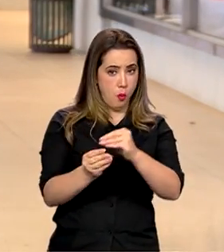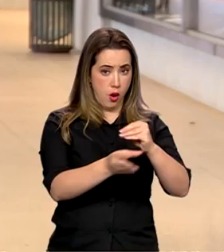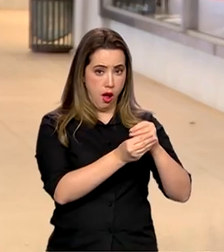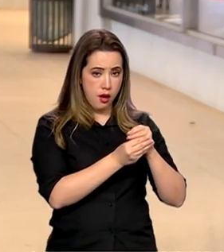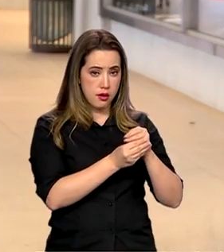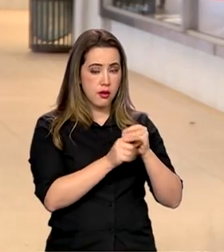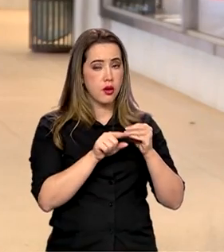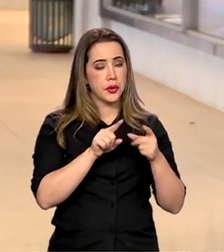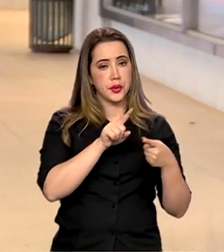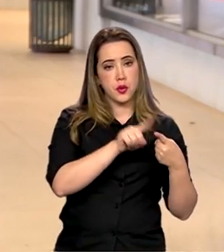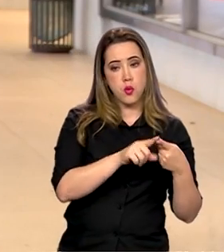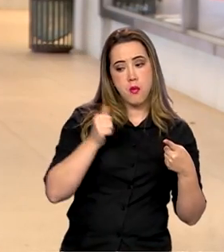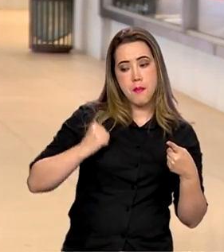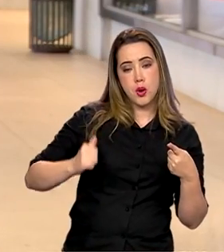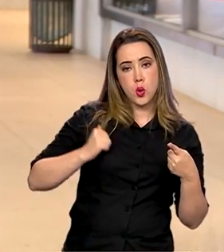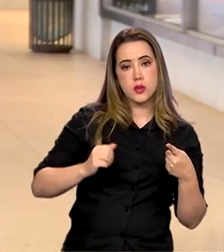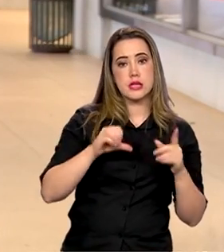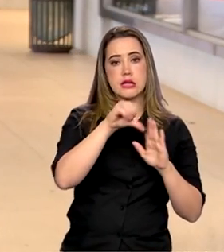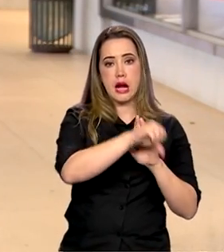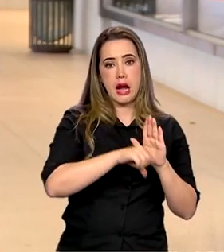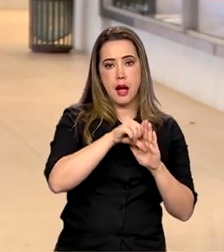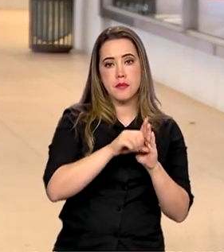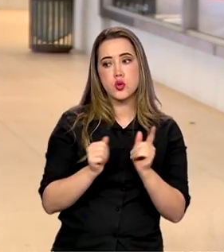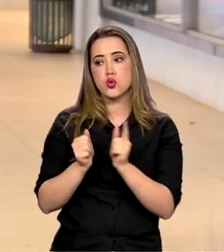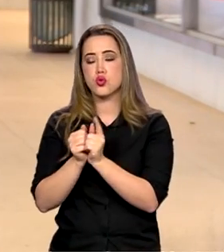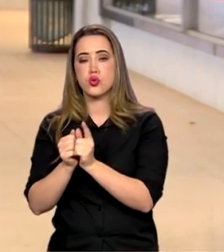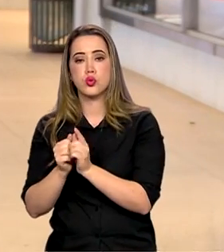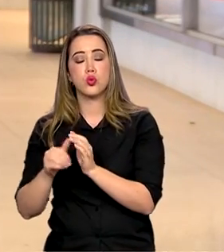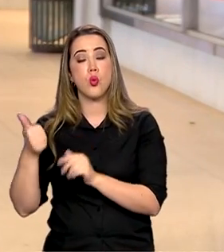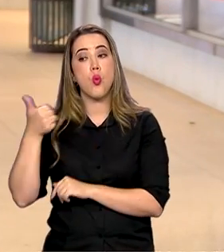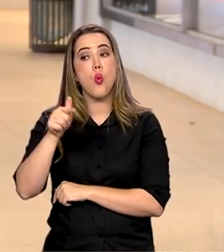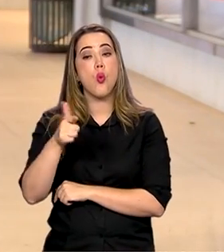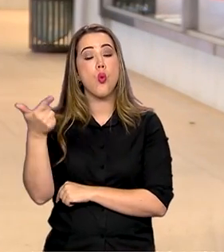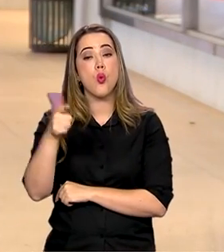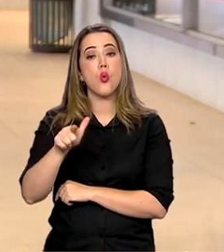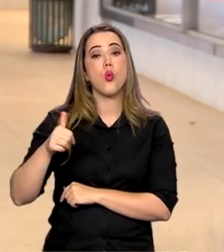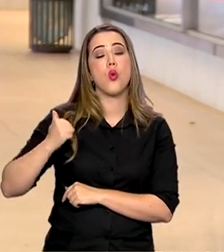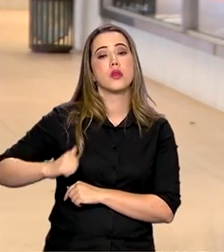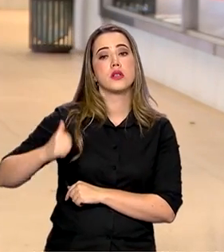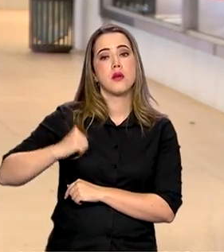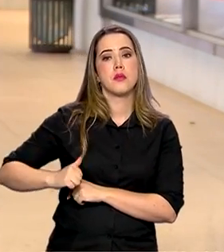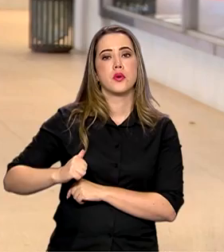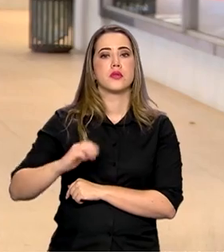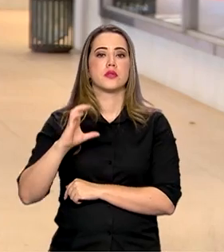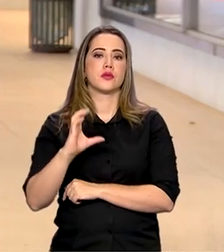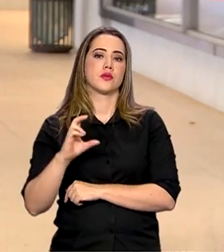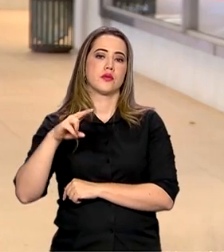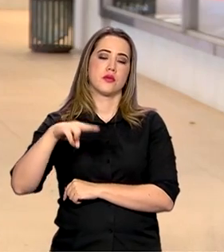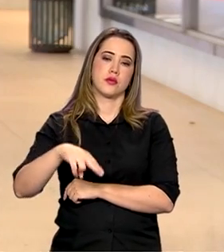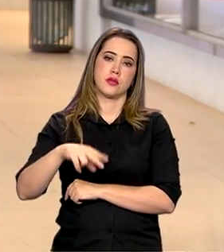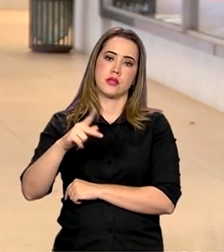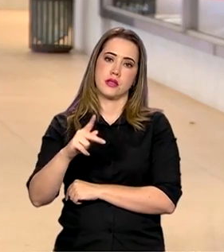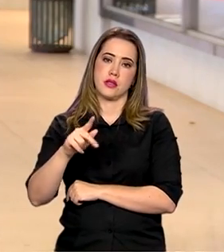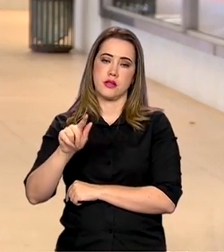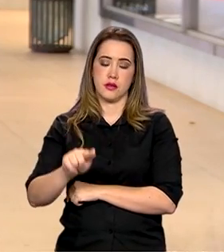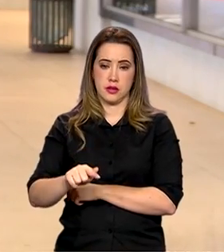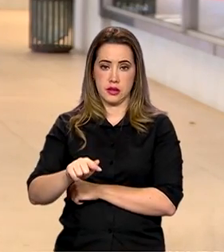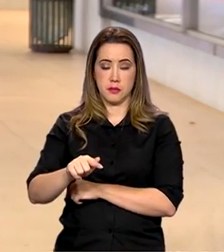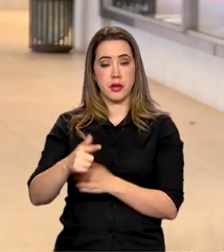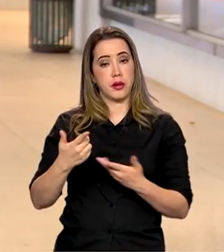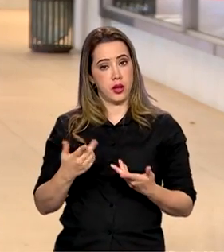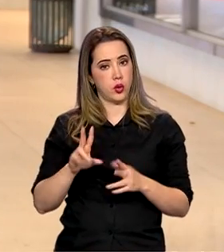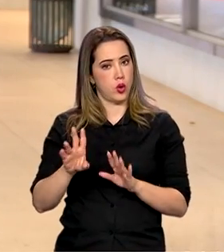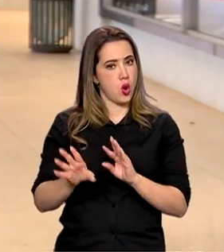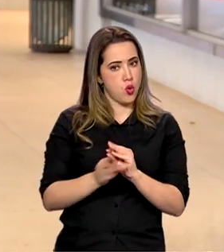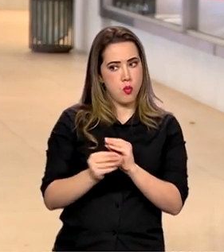combinar uma bolsa da Capes com uma do Conselho Nacional de Desenvolvimento Científico e Tecnológico, por exemplo.